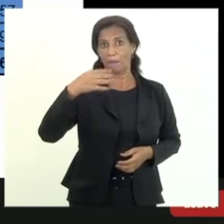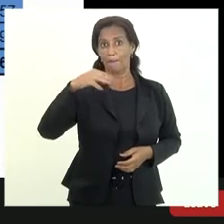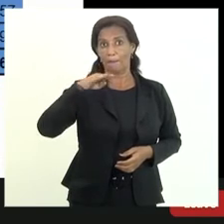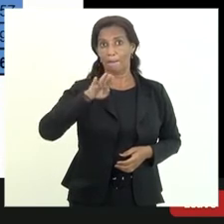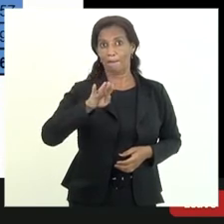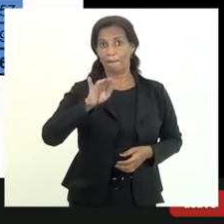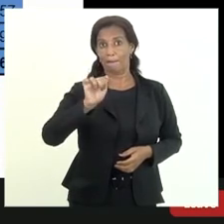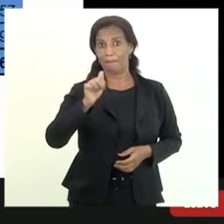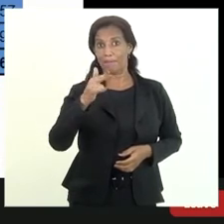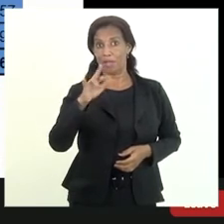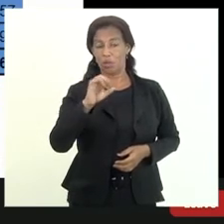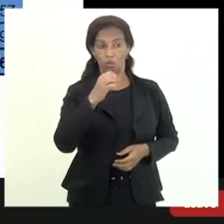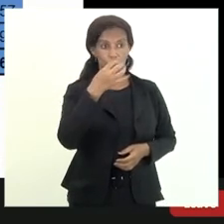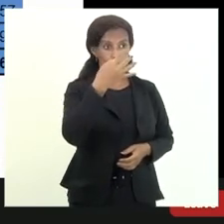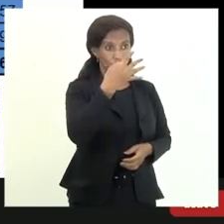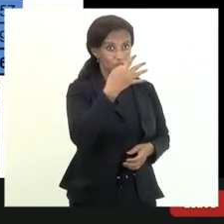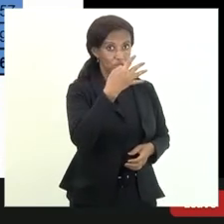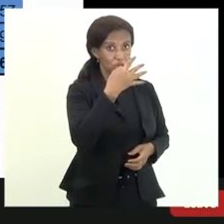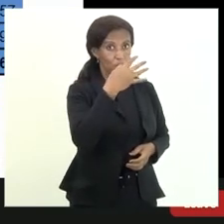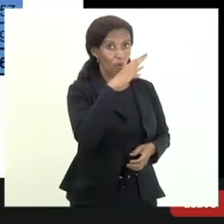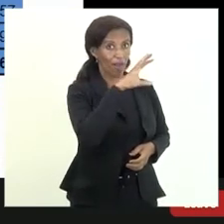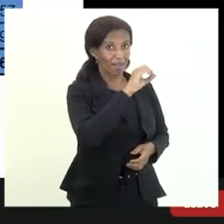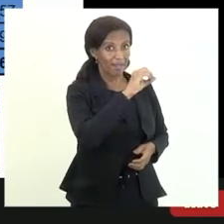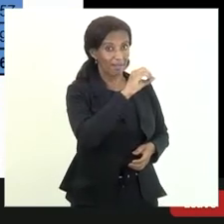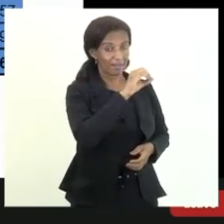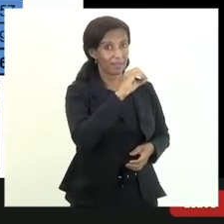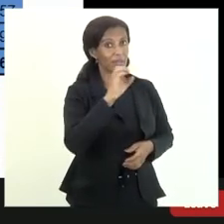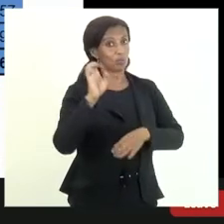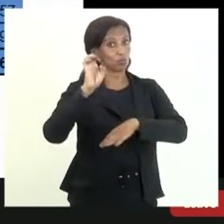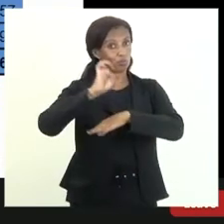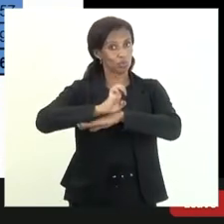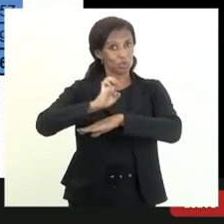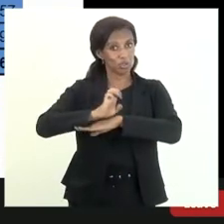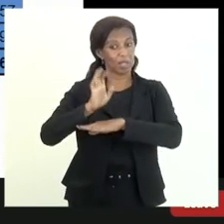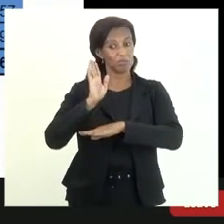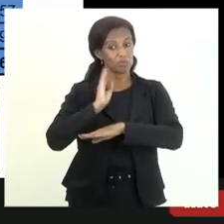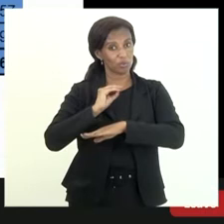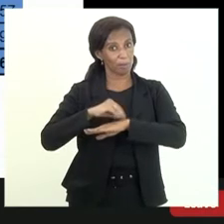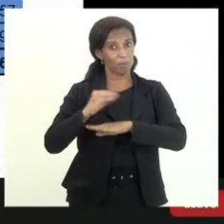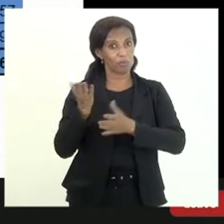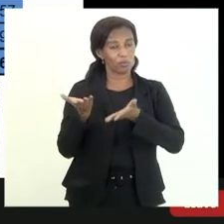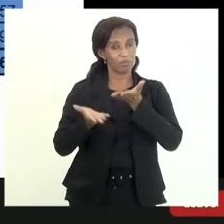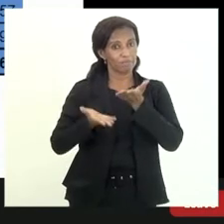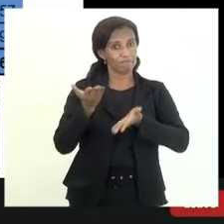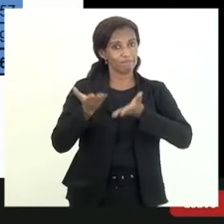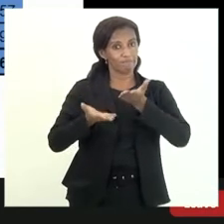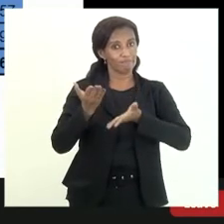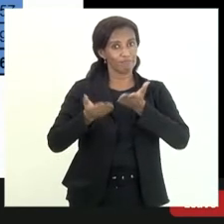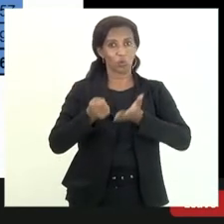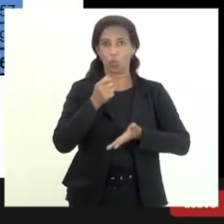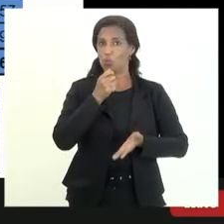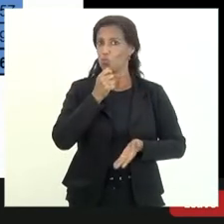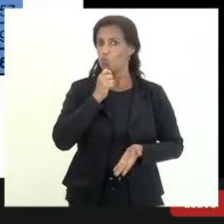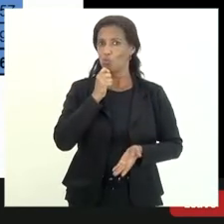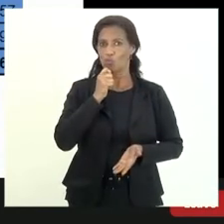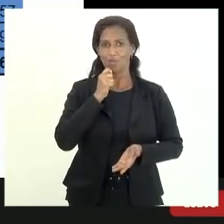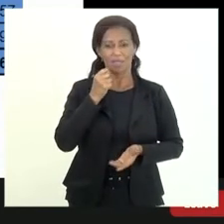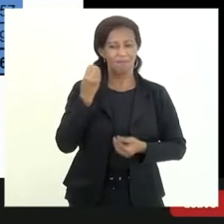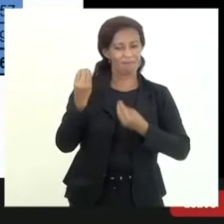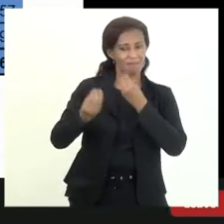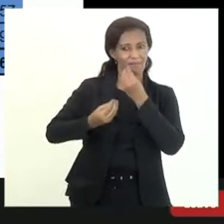ou seja desses 40 o estado já colocou lá no balanço no ajuste para perda de que não tinha expectativa